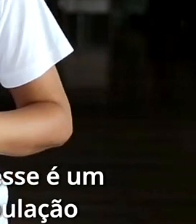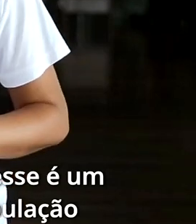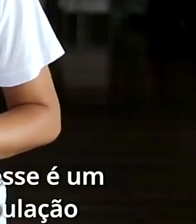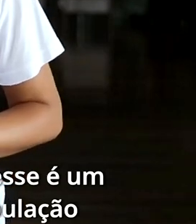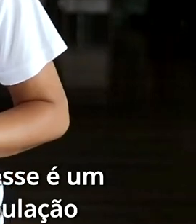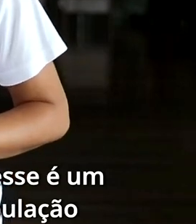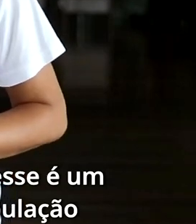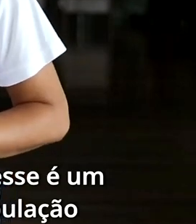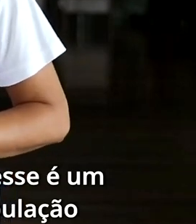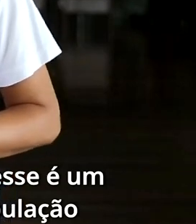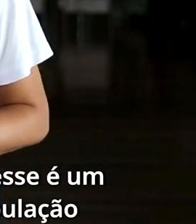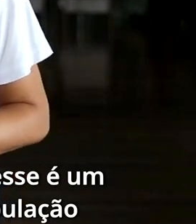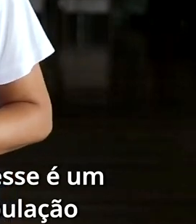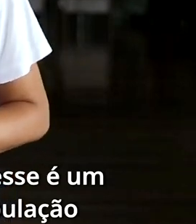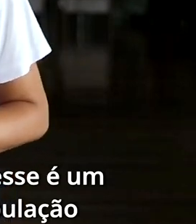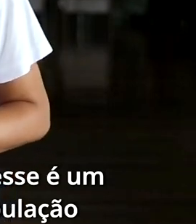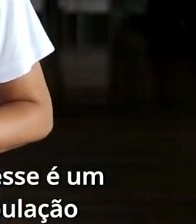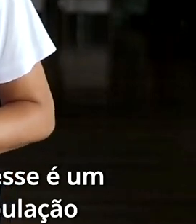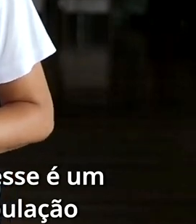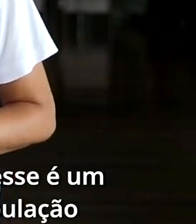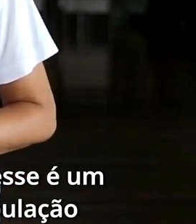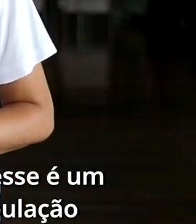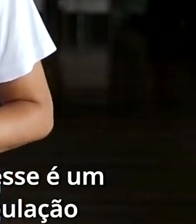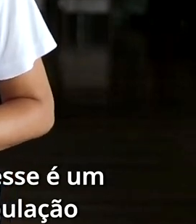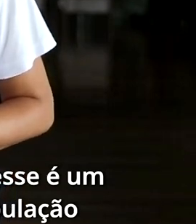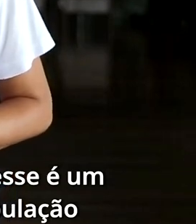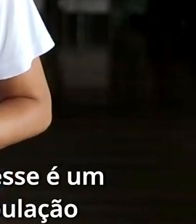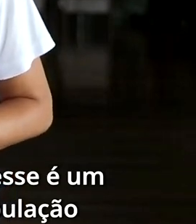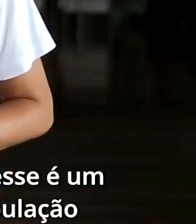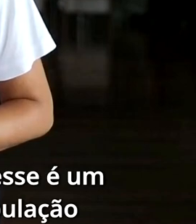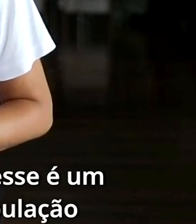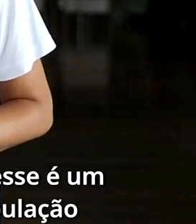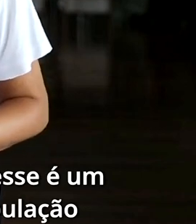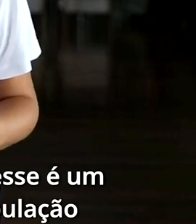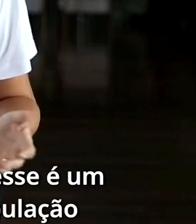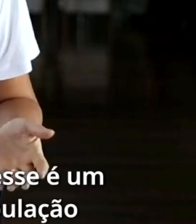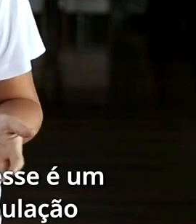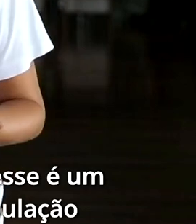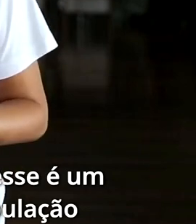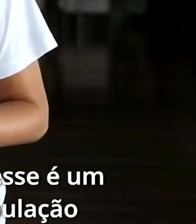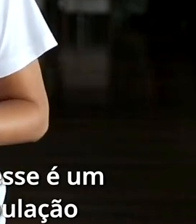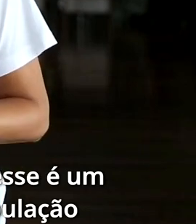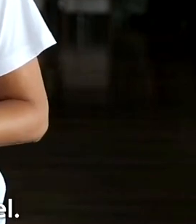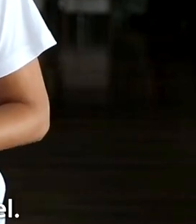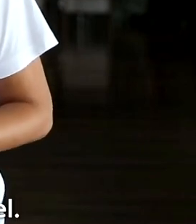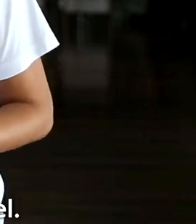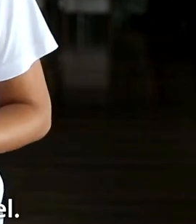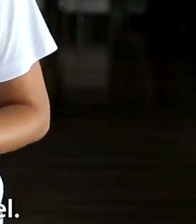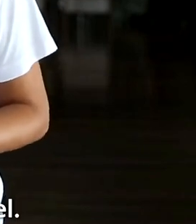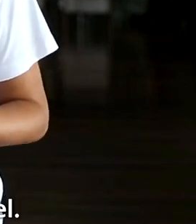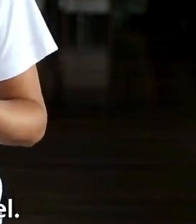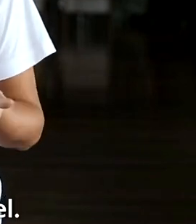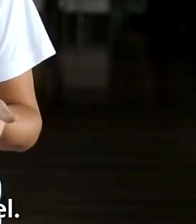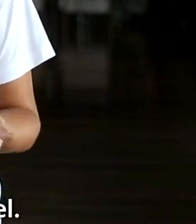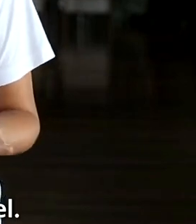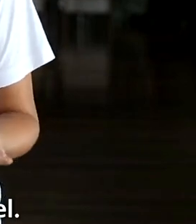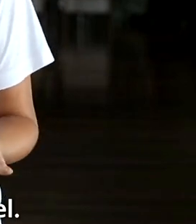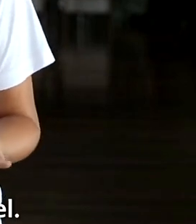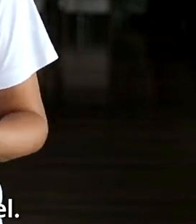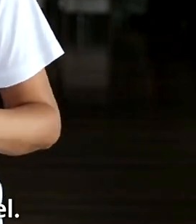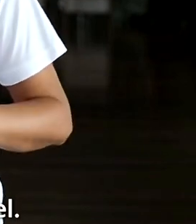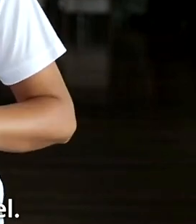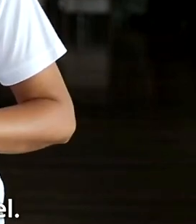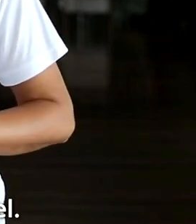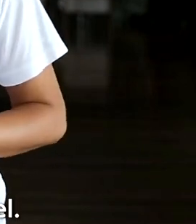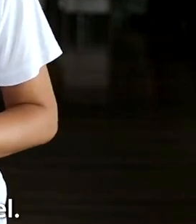sociedade que esse é um compromisso coletivo. Devemos cuidar para que a população infanto-juvenil tenha uma vida